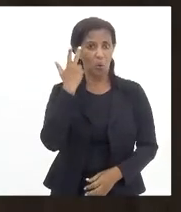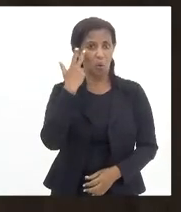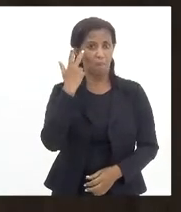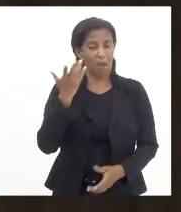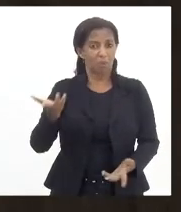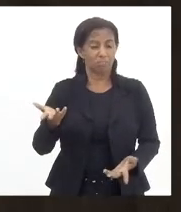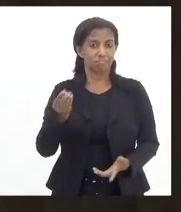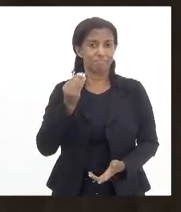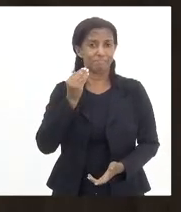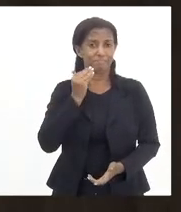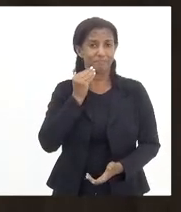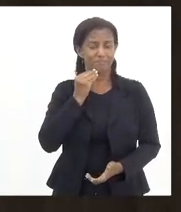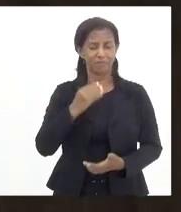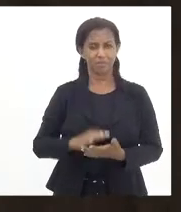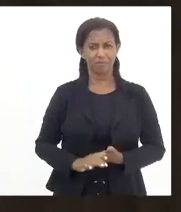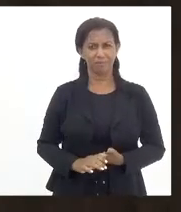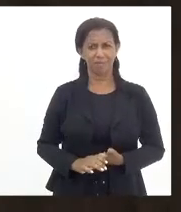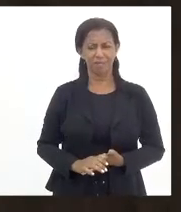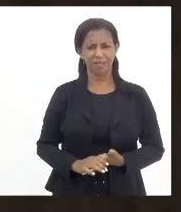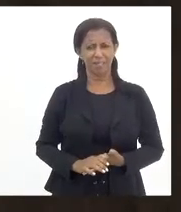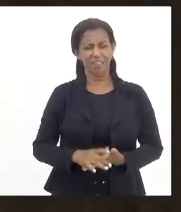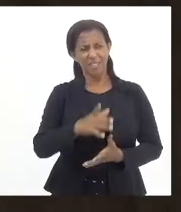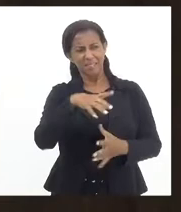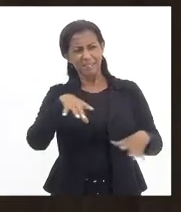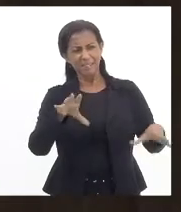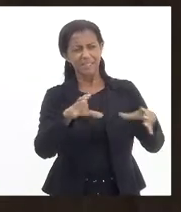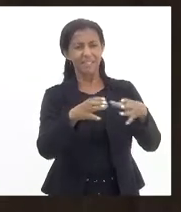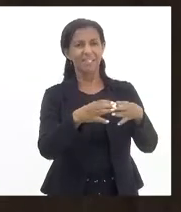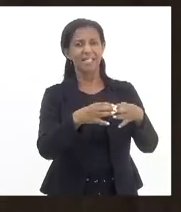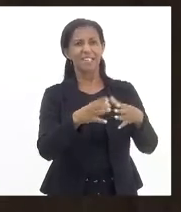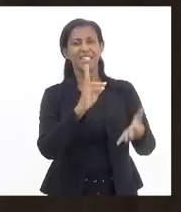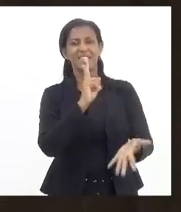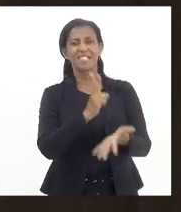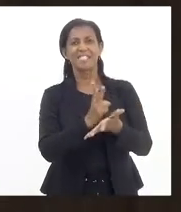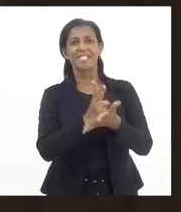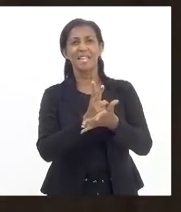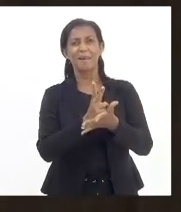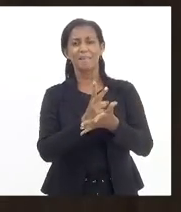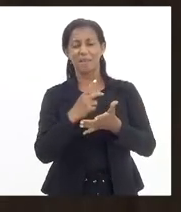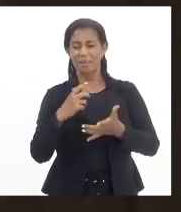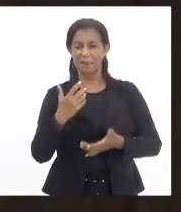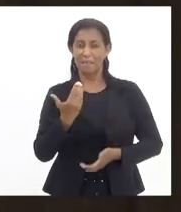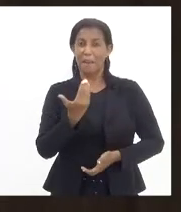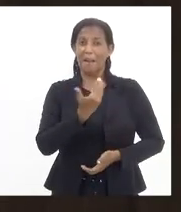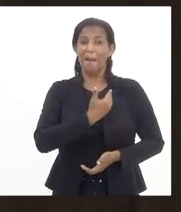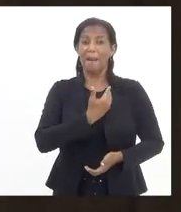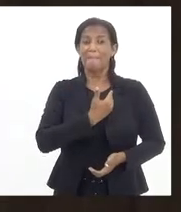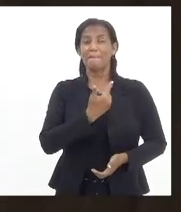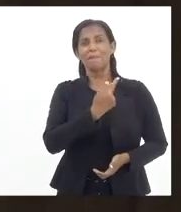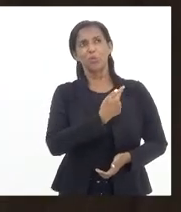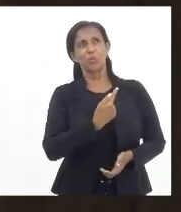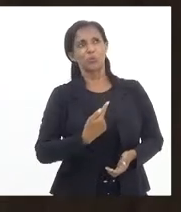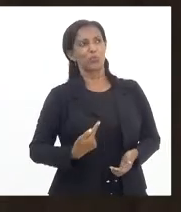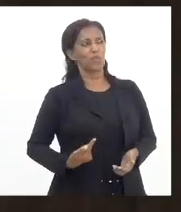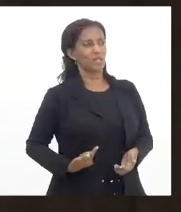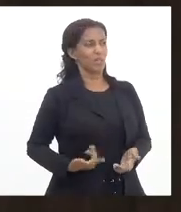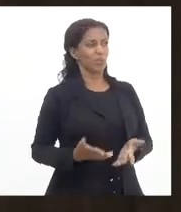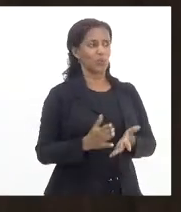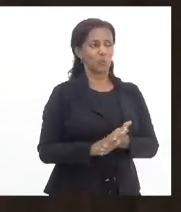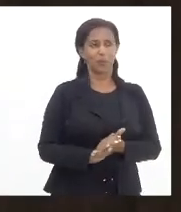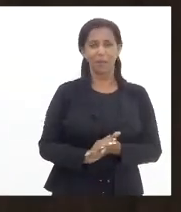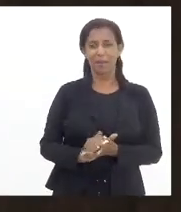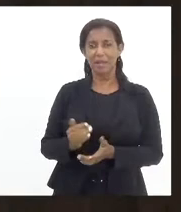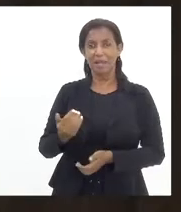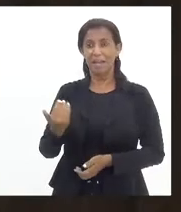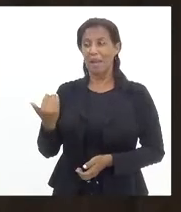E nós somos tratados sempre como amigos dos governadores, os amigos dos governos, mas na